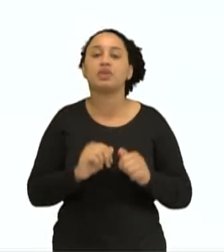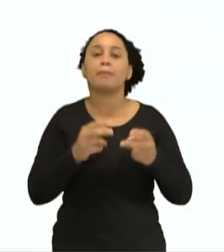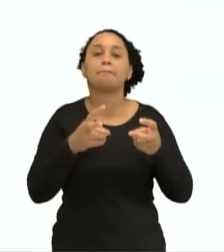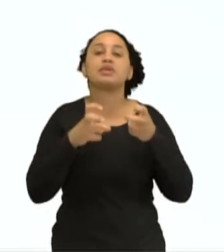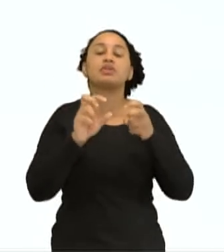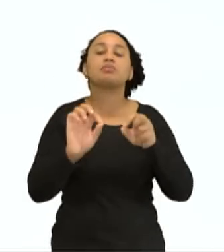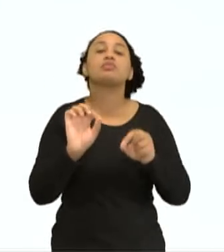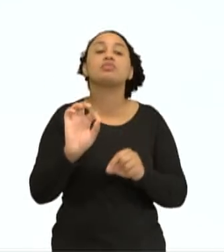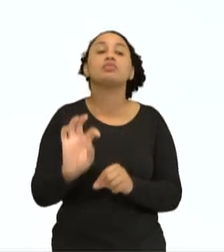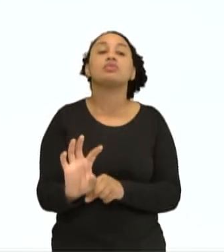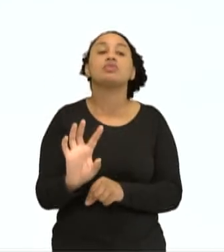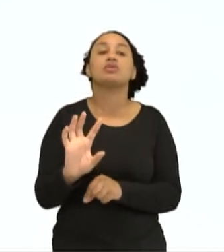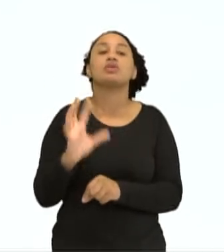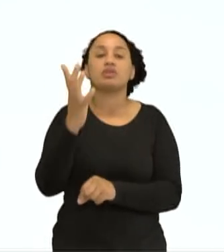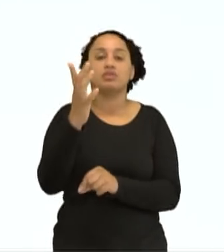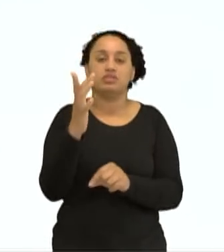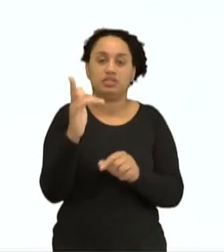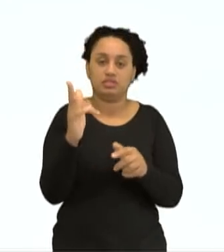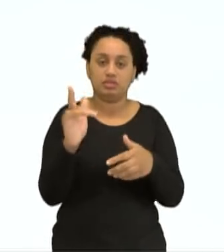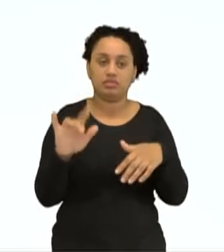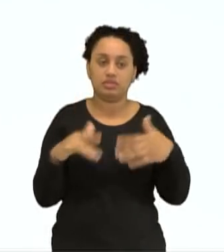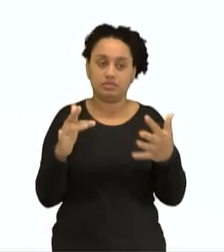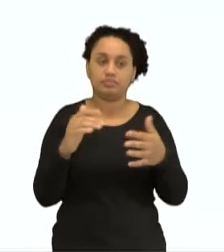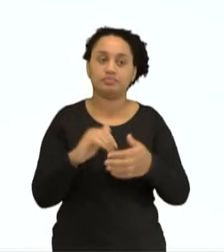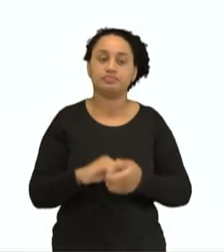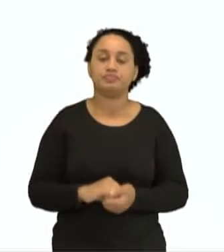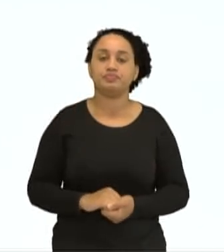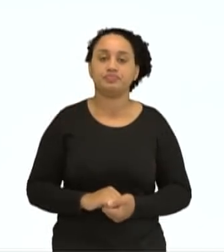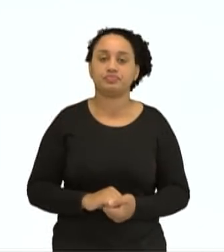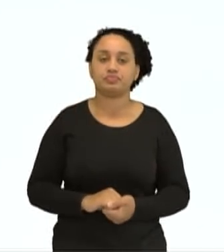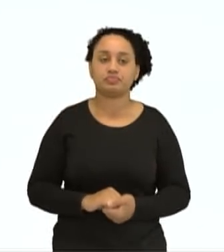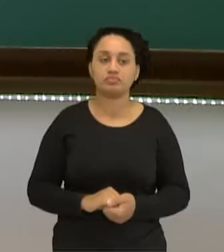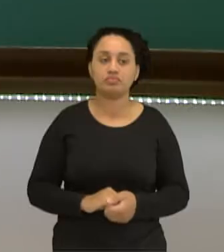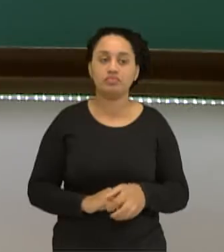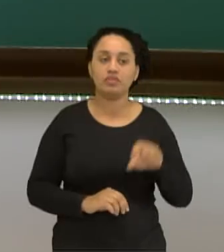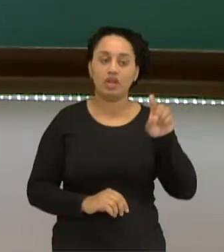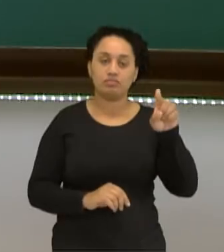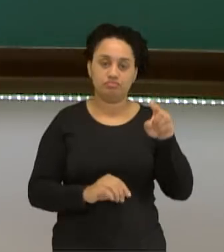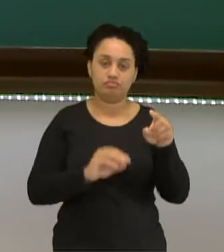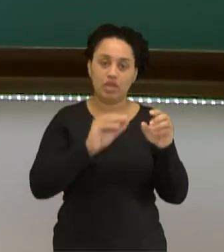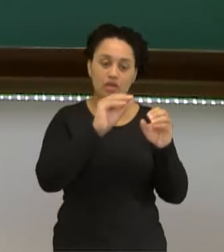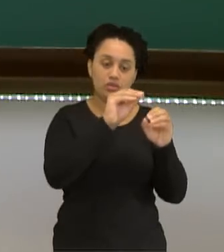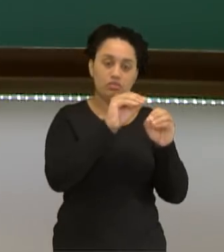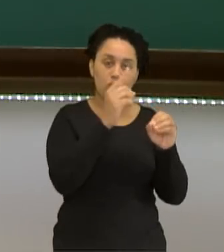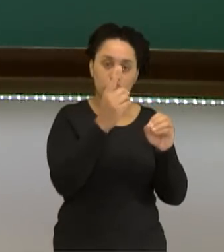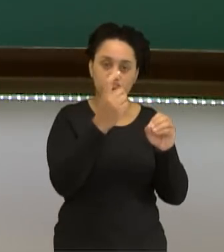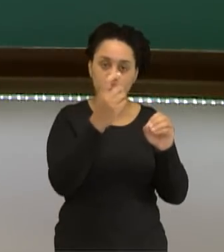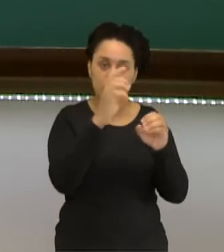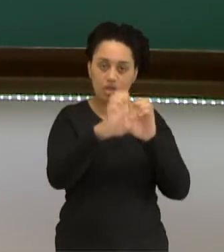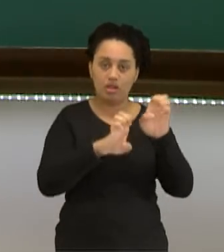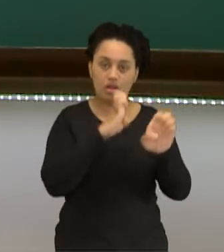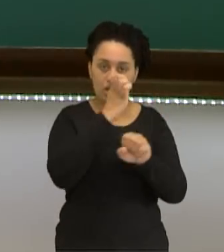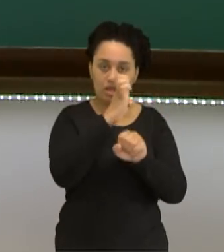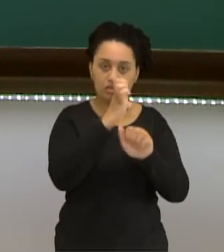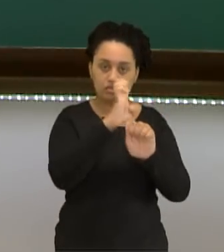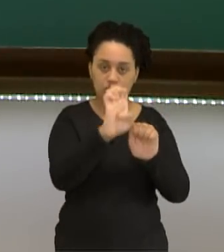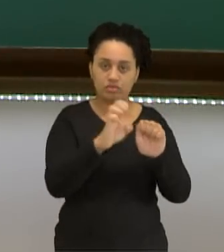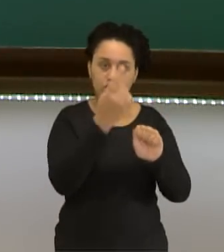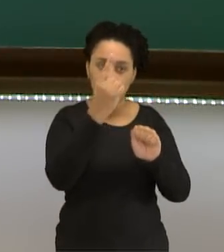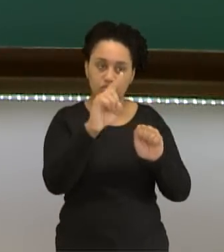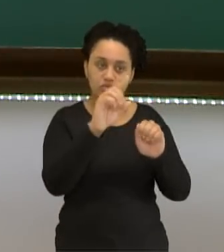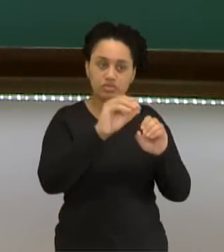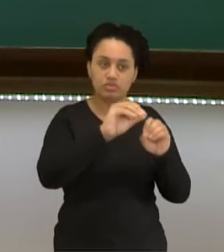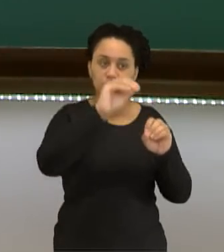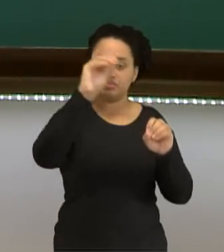concomitantemente. O sódio, ao tirar esse elétron da última camada, ele perdeu a